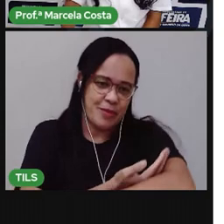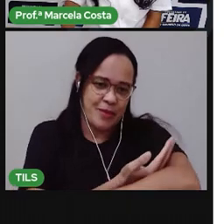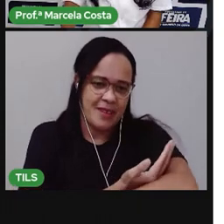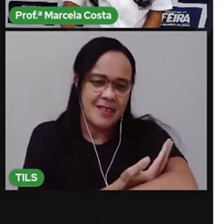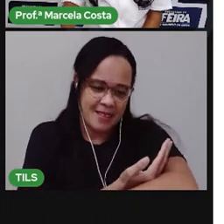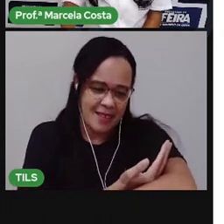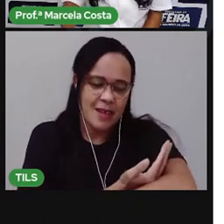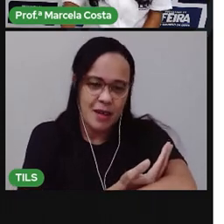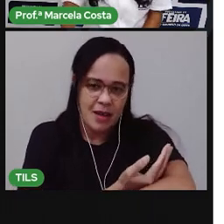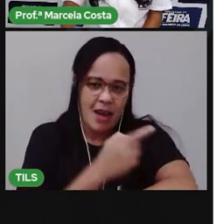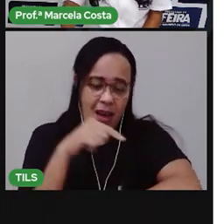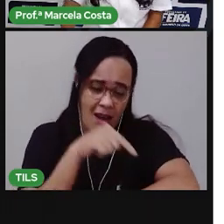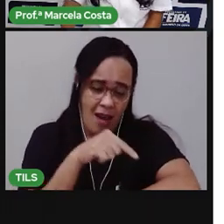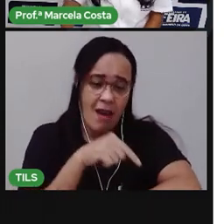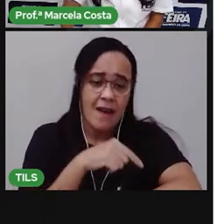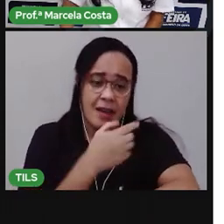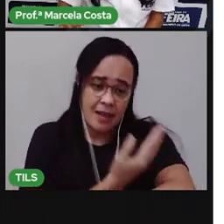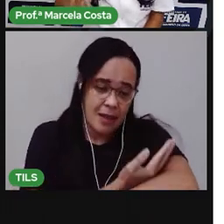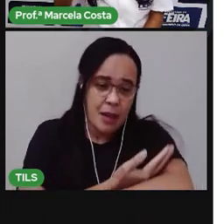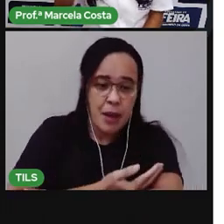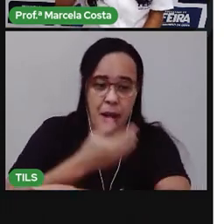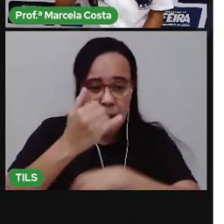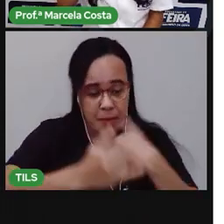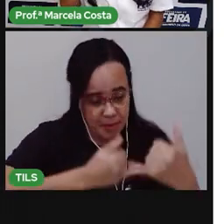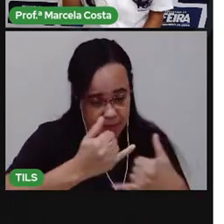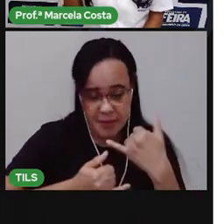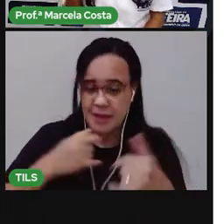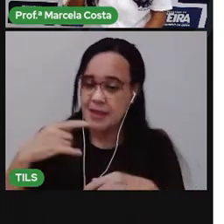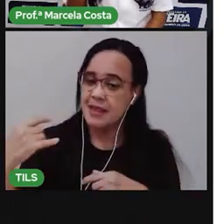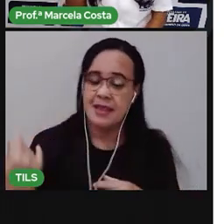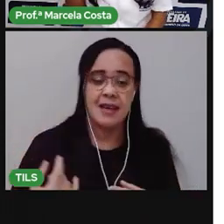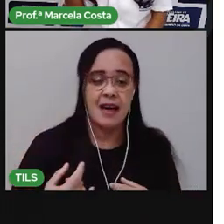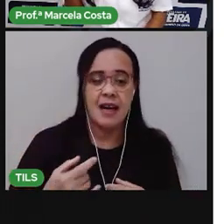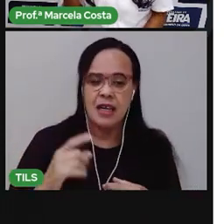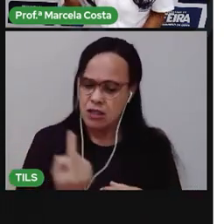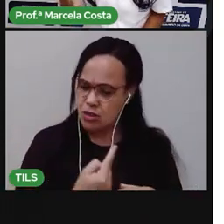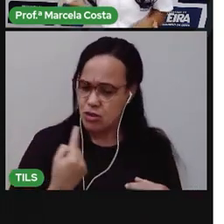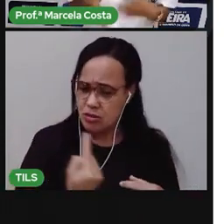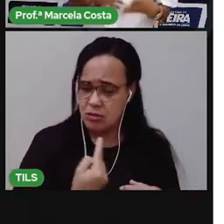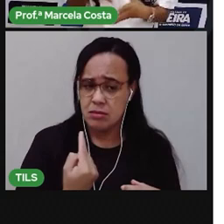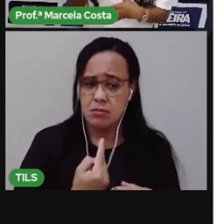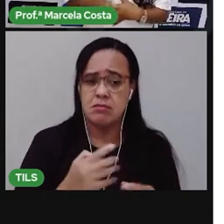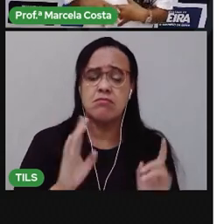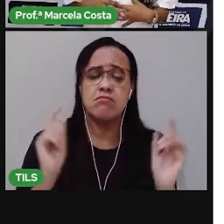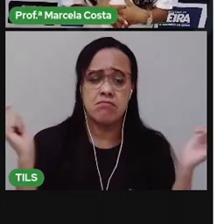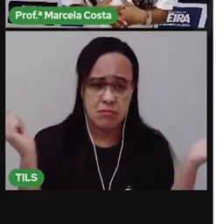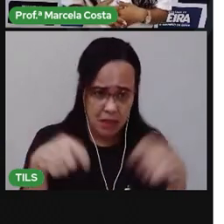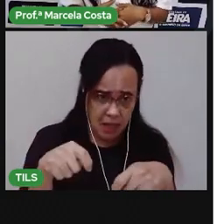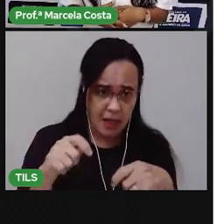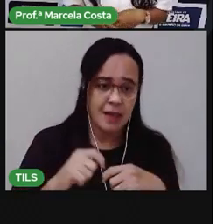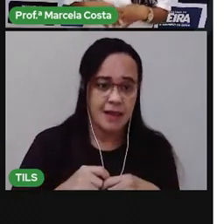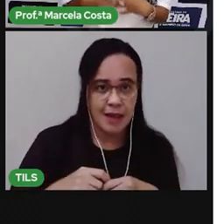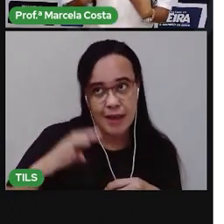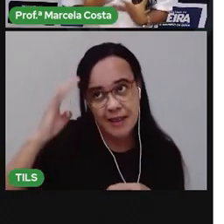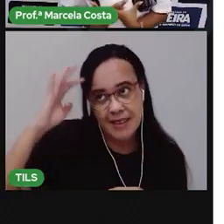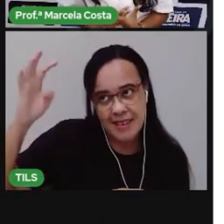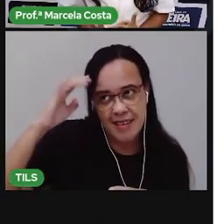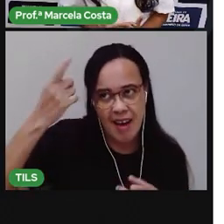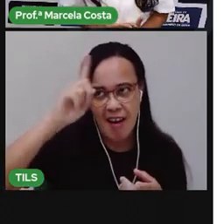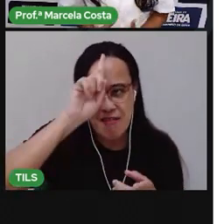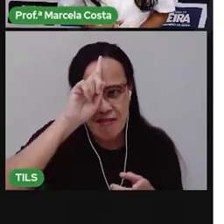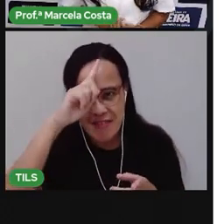E ali você pode criar uma história, fantasiar, ir ali brincando com a sua boneca e